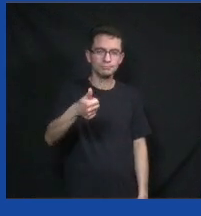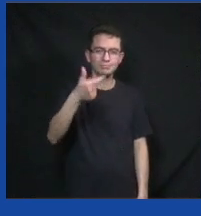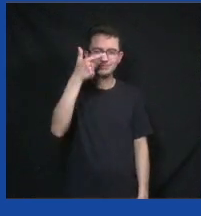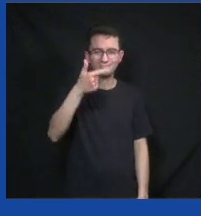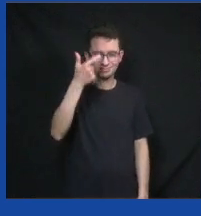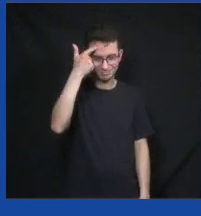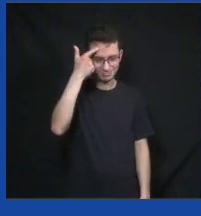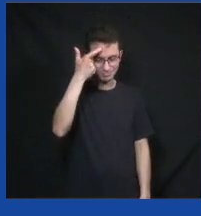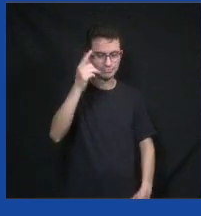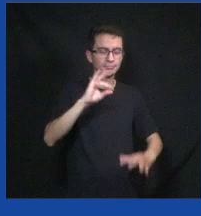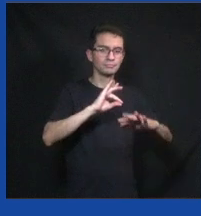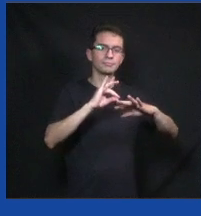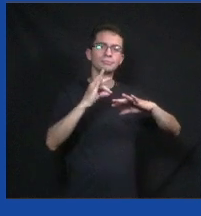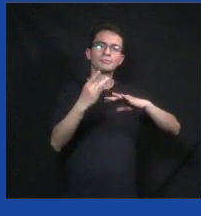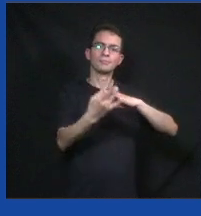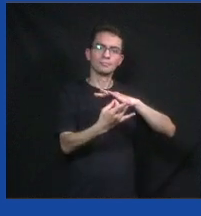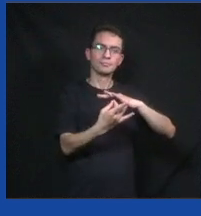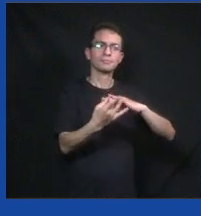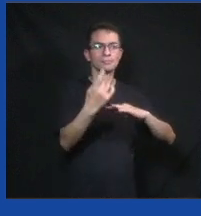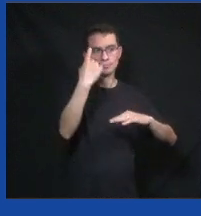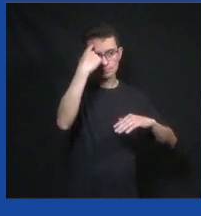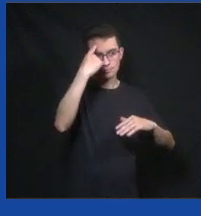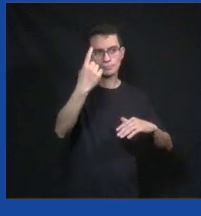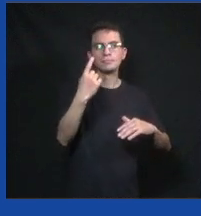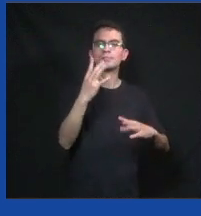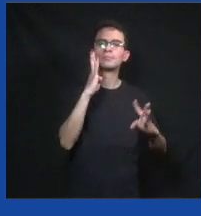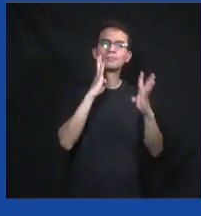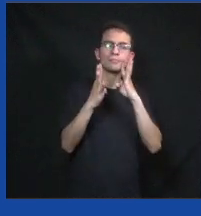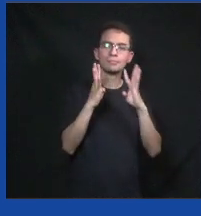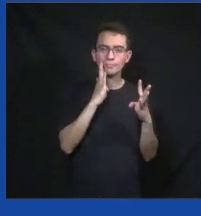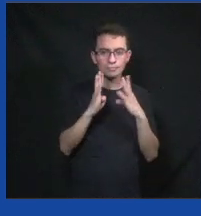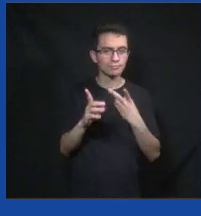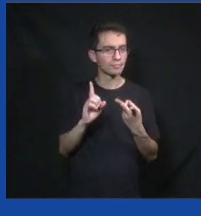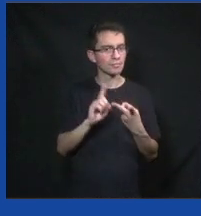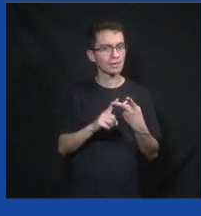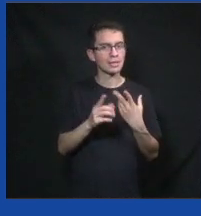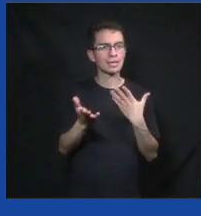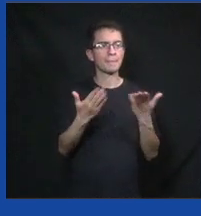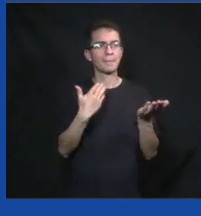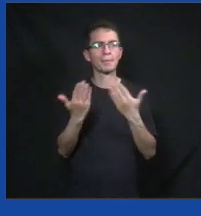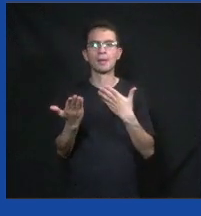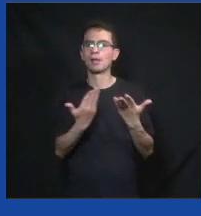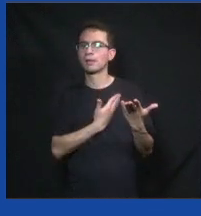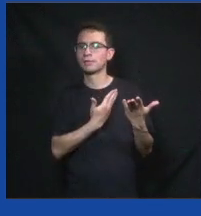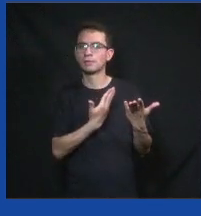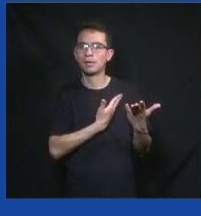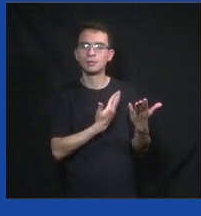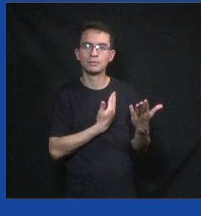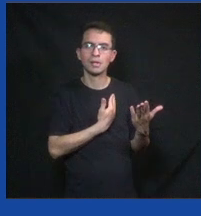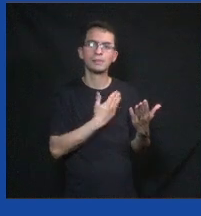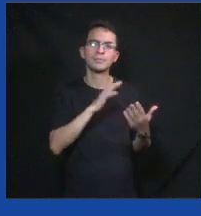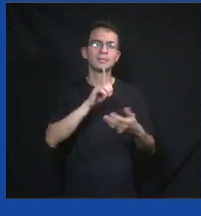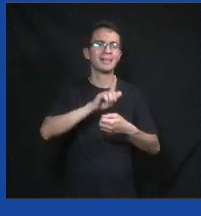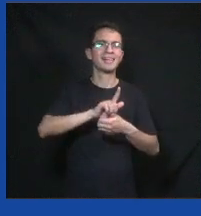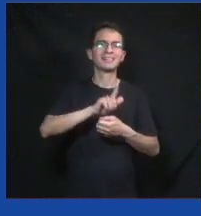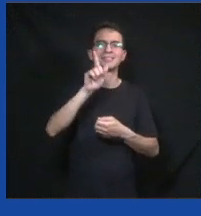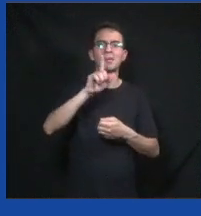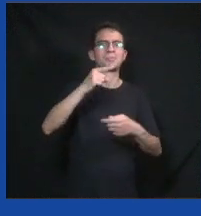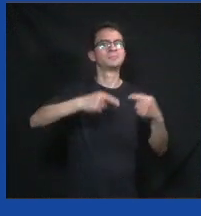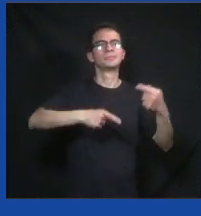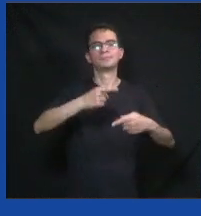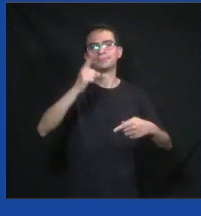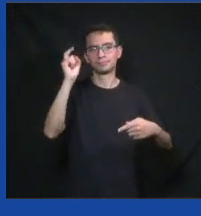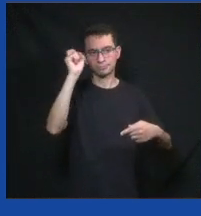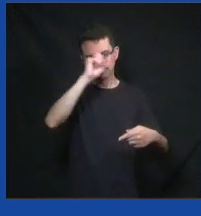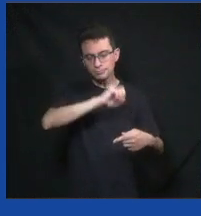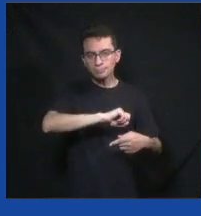não adiantava. Facebook é ótimo para a gente discutir, para ainda bater com os amigos, mas para fazer gestão pública é uma coisa muito difícil. Essa